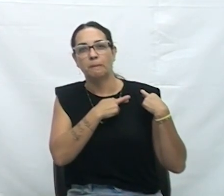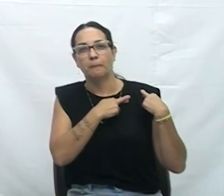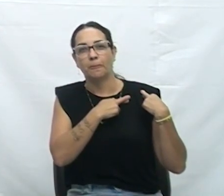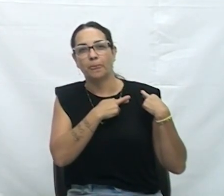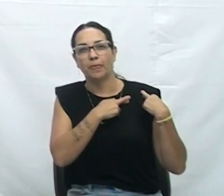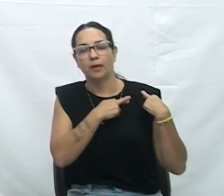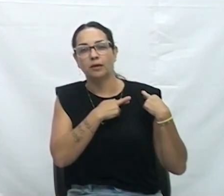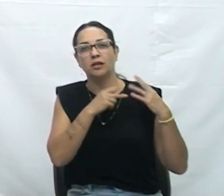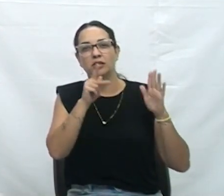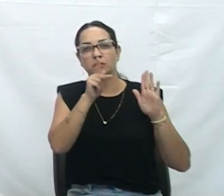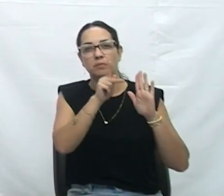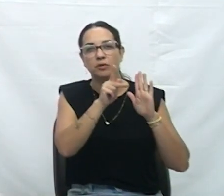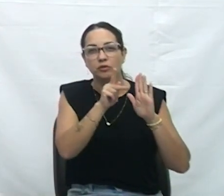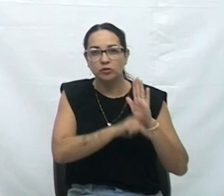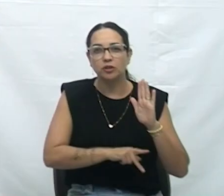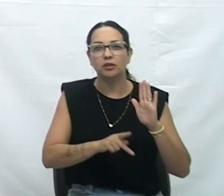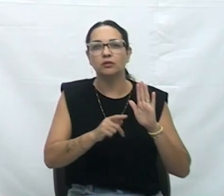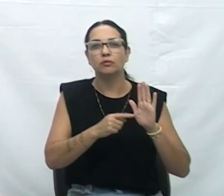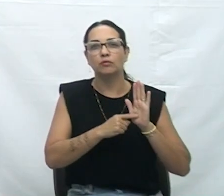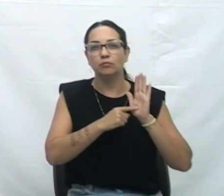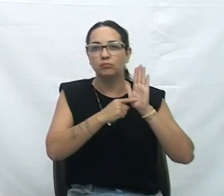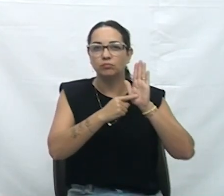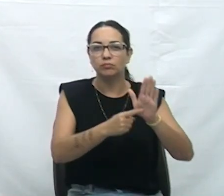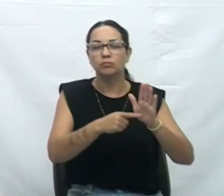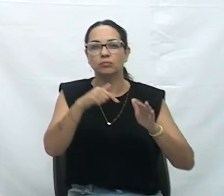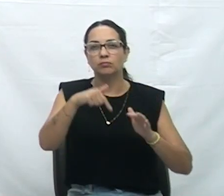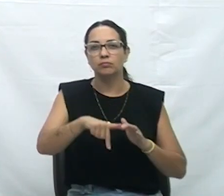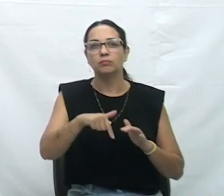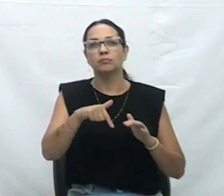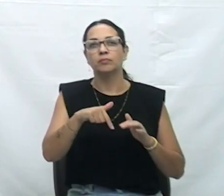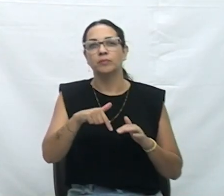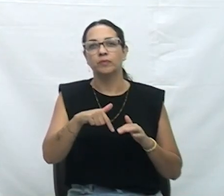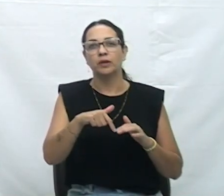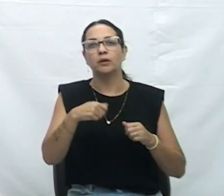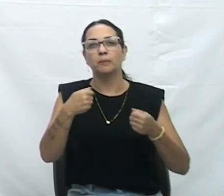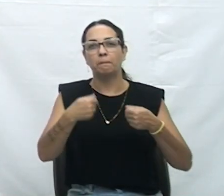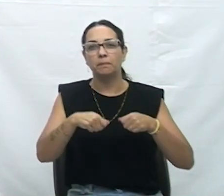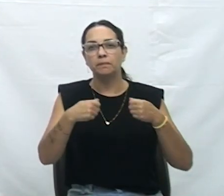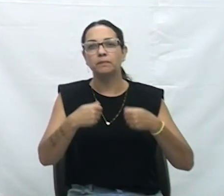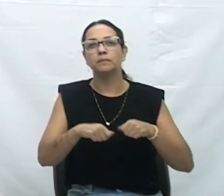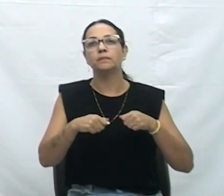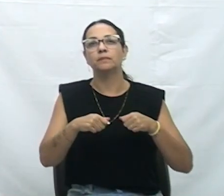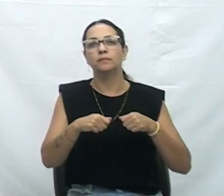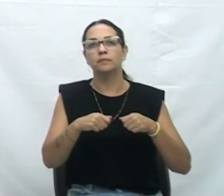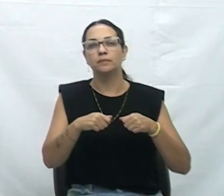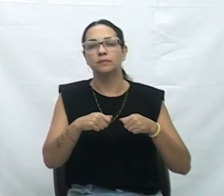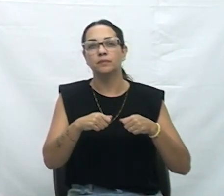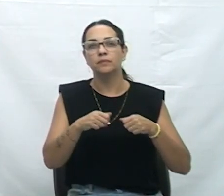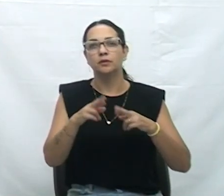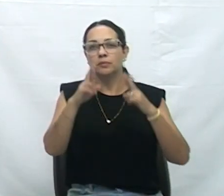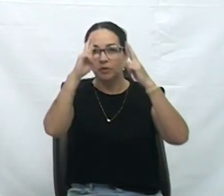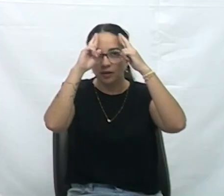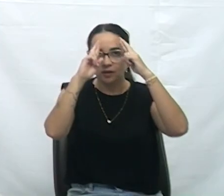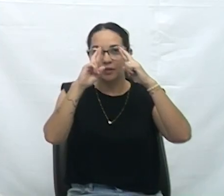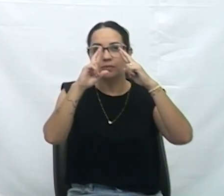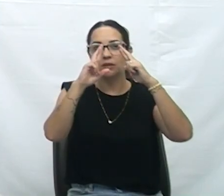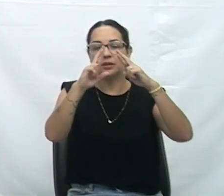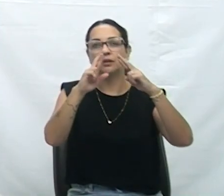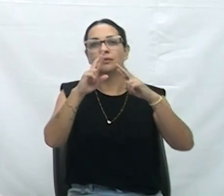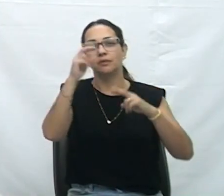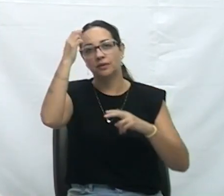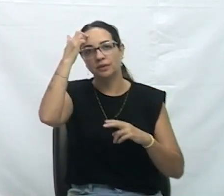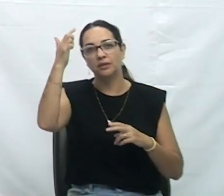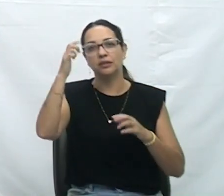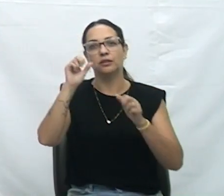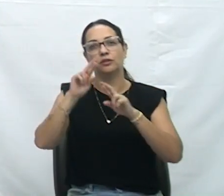forma substancial nessa casa, de forma mais presente, ele precisa também ser considerado na perspectiva do respeito, acima de tudo,